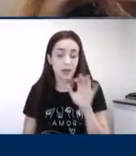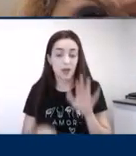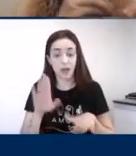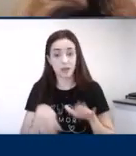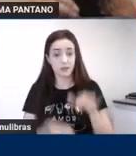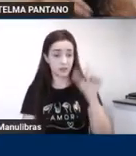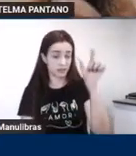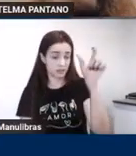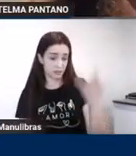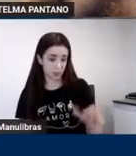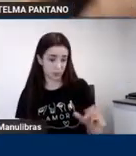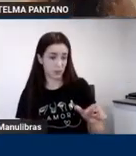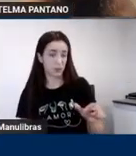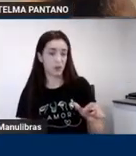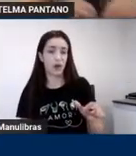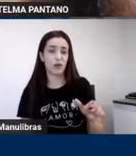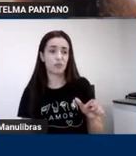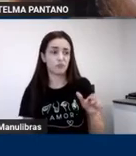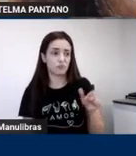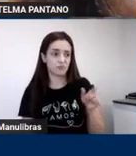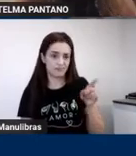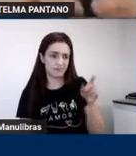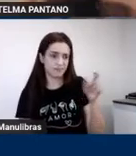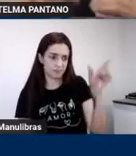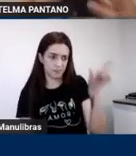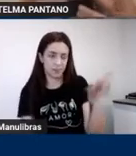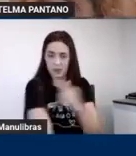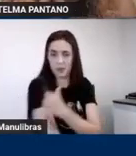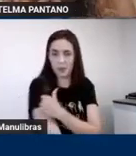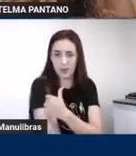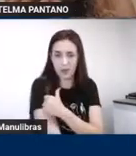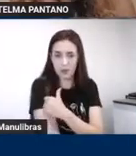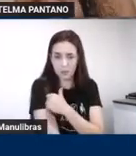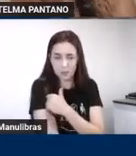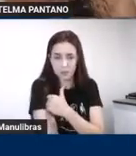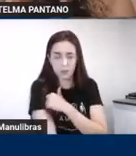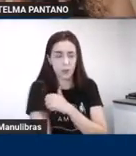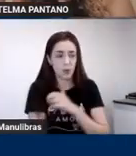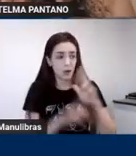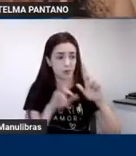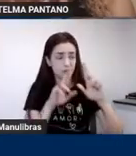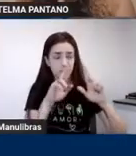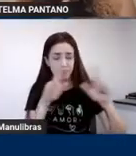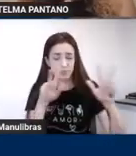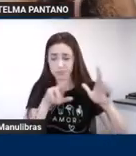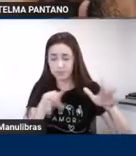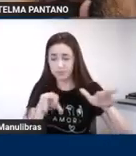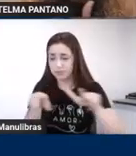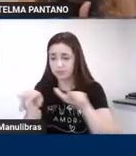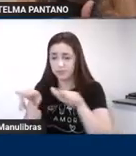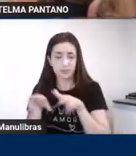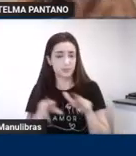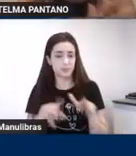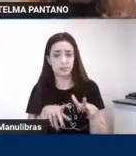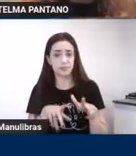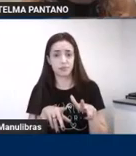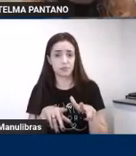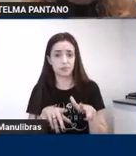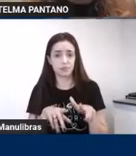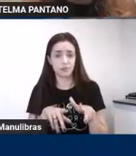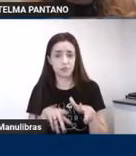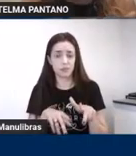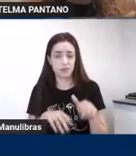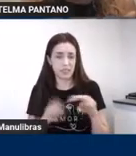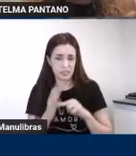estão olhando, que o aluno de vocês, não faça parte, não esteja ativando aquela média estatística, isso não quer dizer que não está